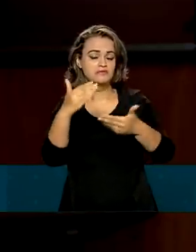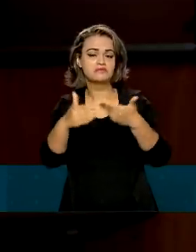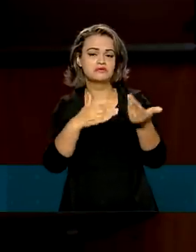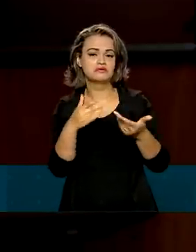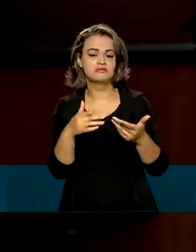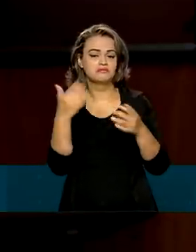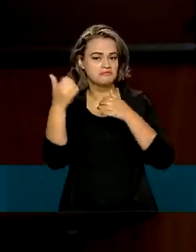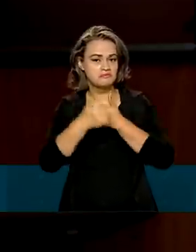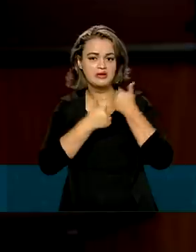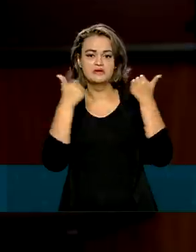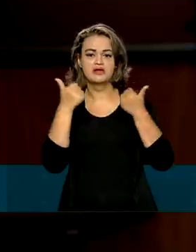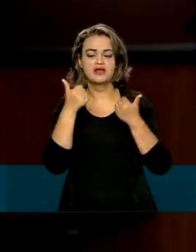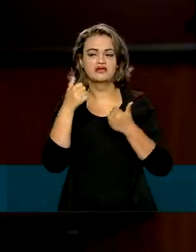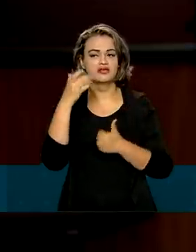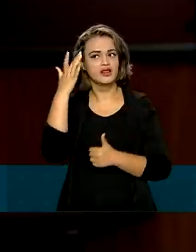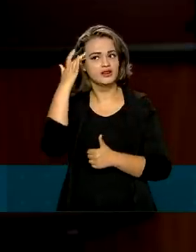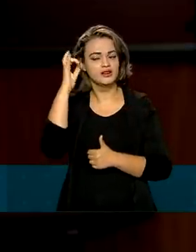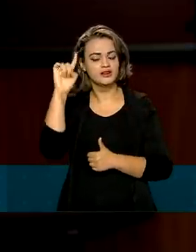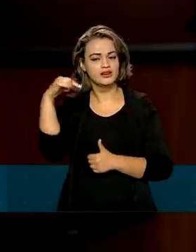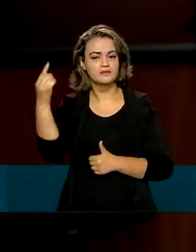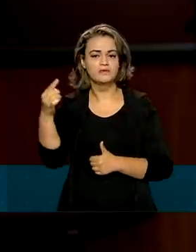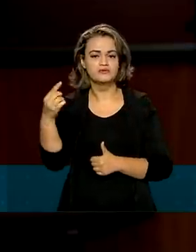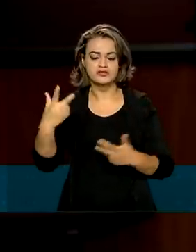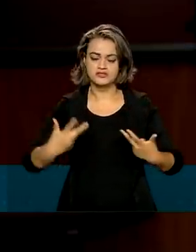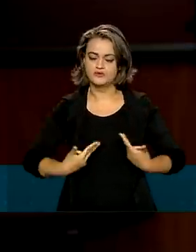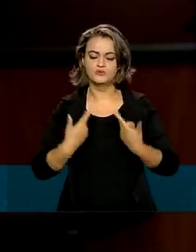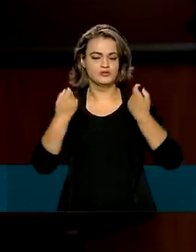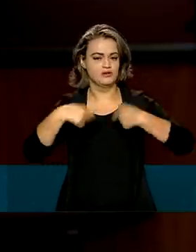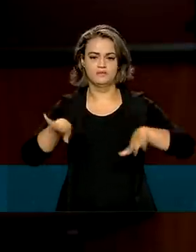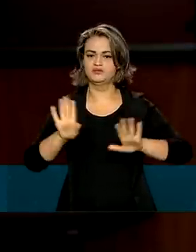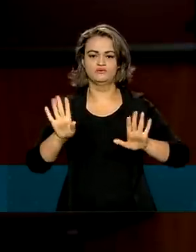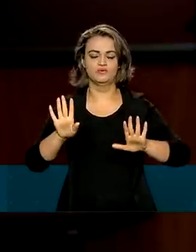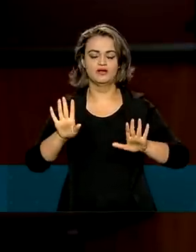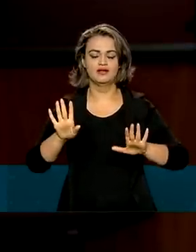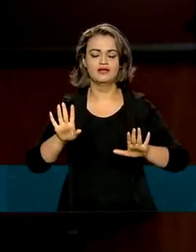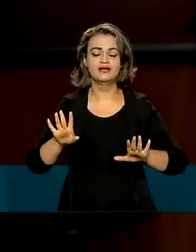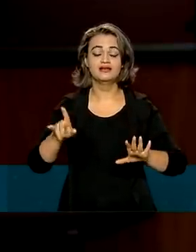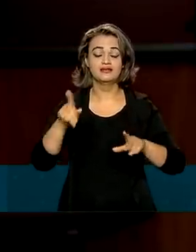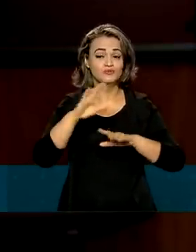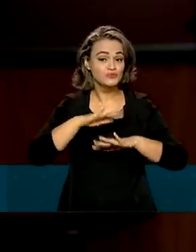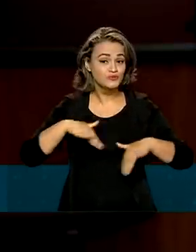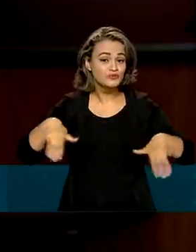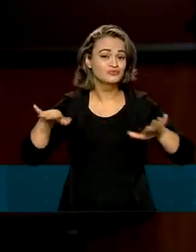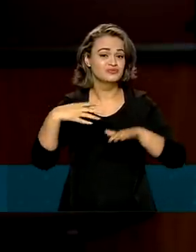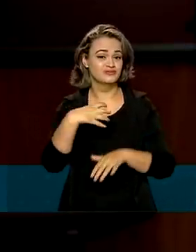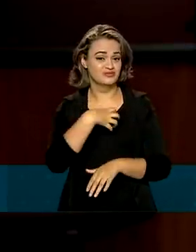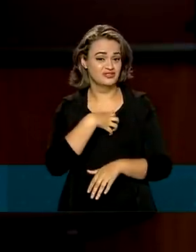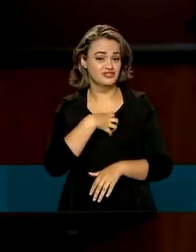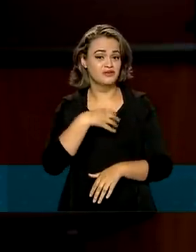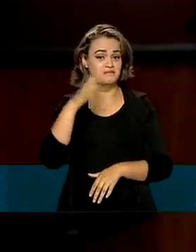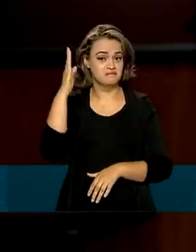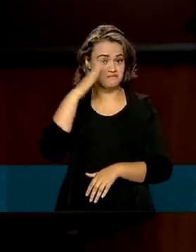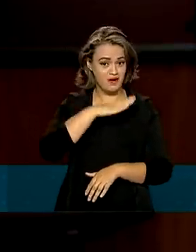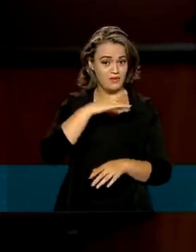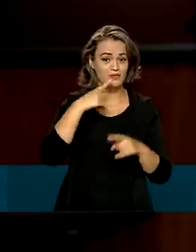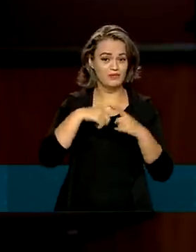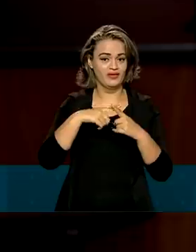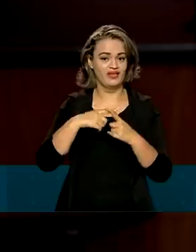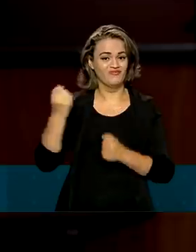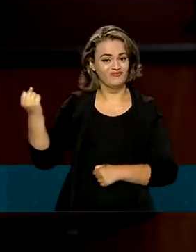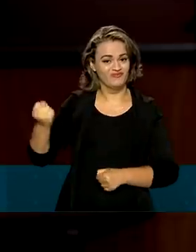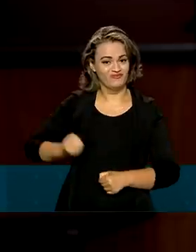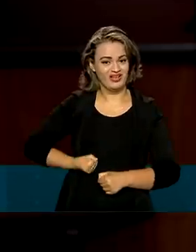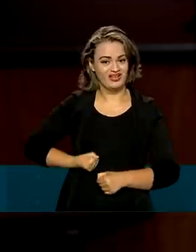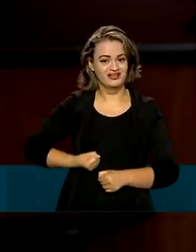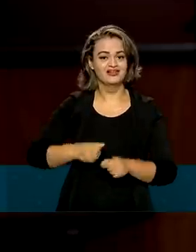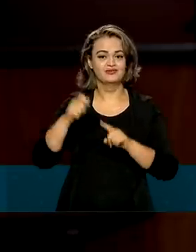E no dia seguinte, sinalizou para não mais fazer a cirurgia. Agora, isso tudo em função daquela facada que